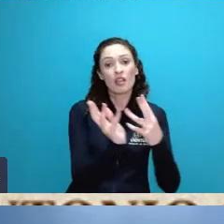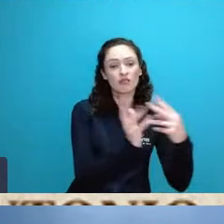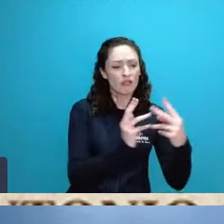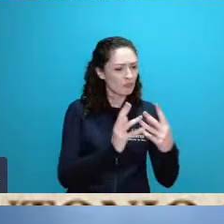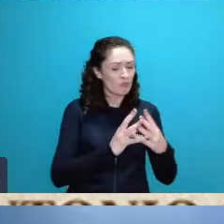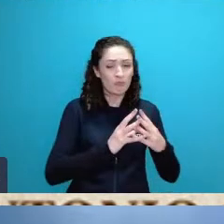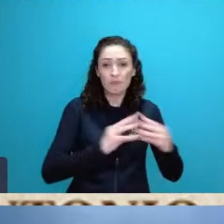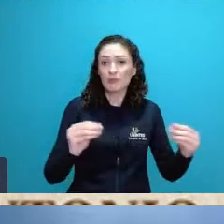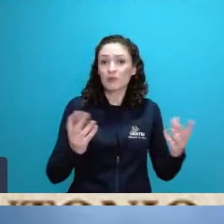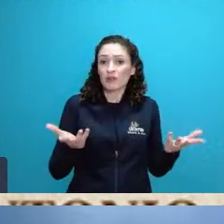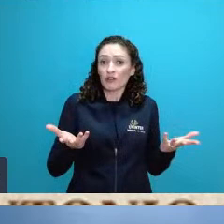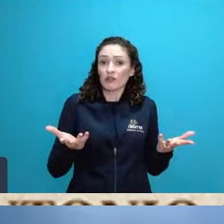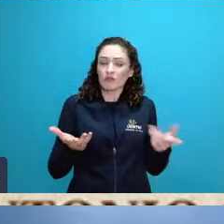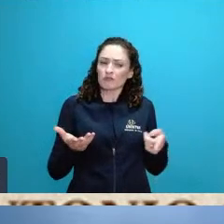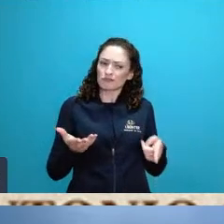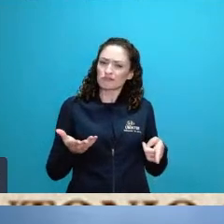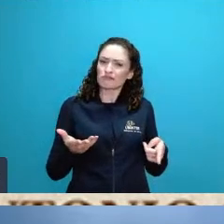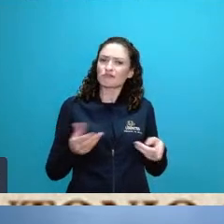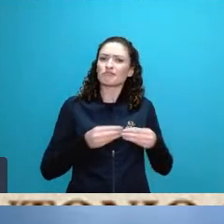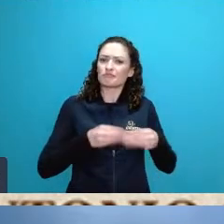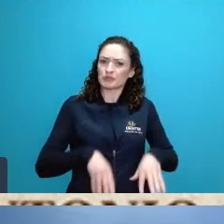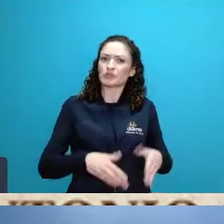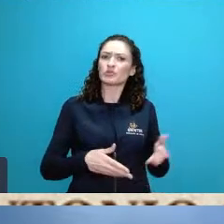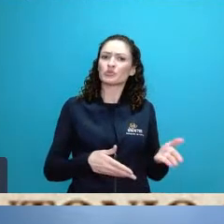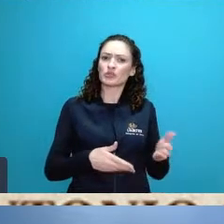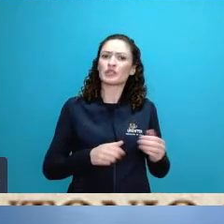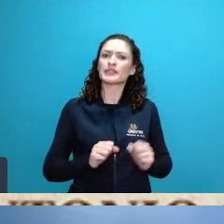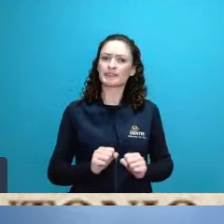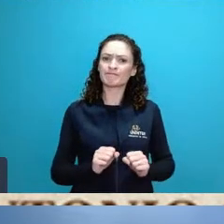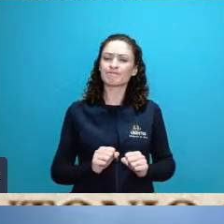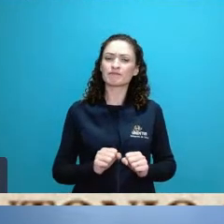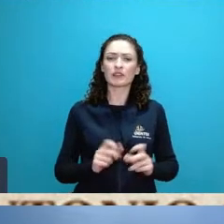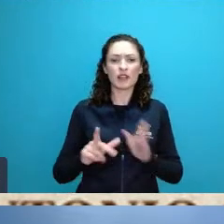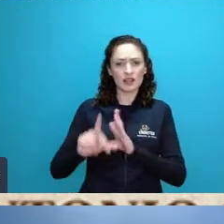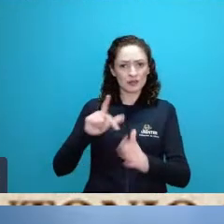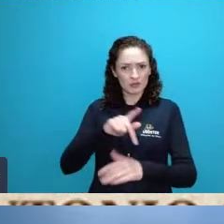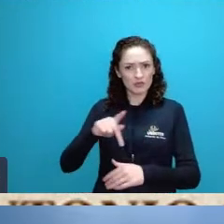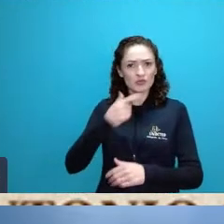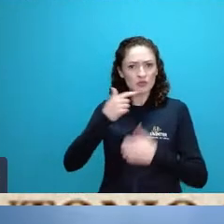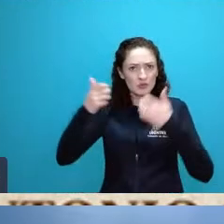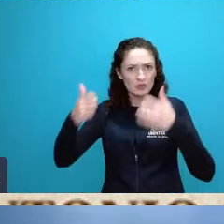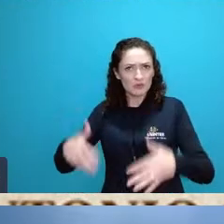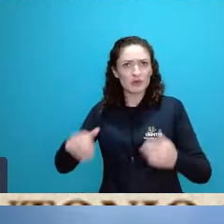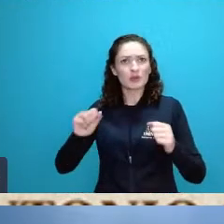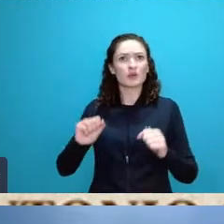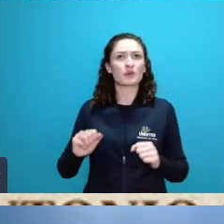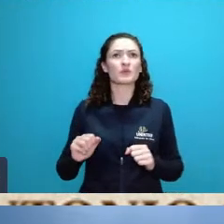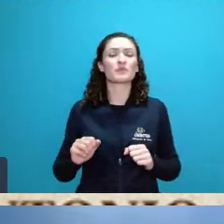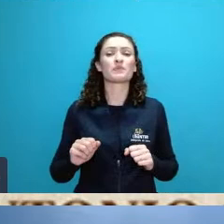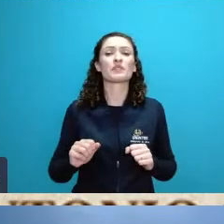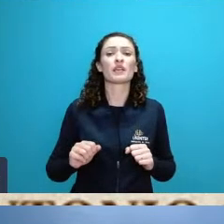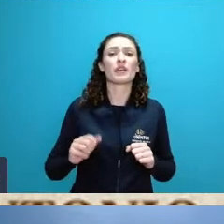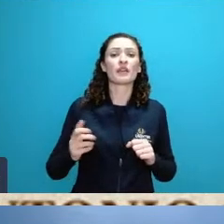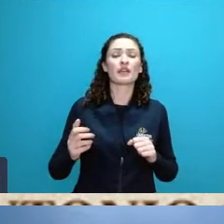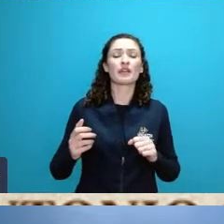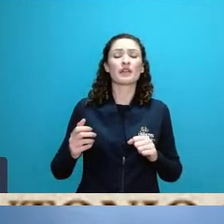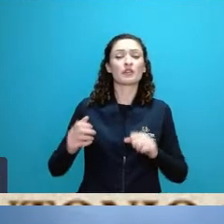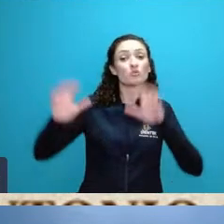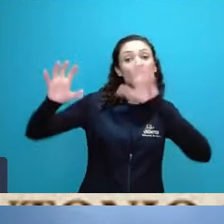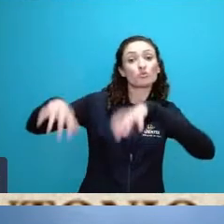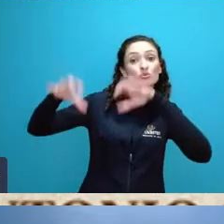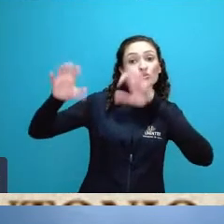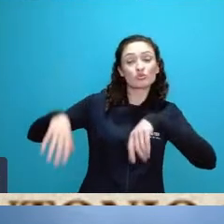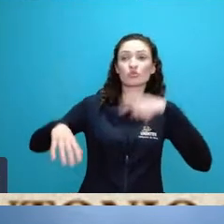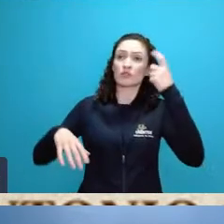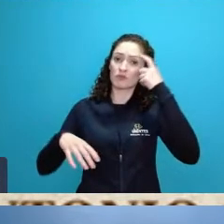impactam muito a questão de chuva como o professor Claudinei falou a gente pensa que é um problema global que está refletindo aqui mas nós